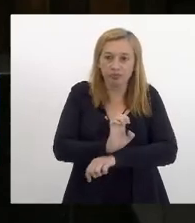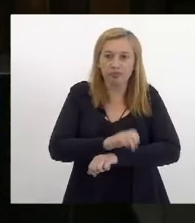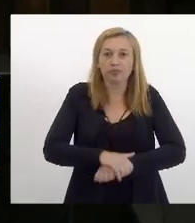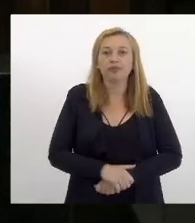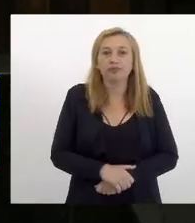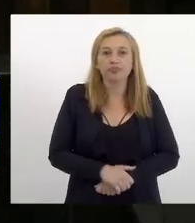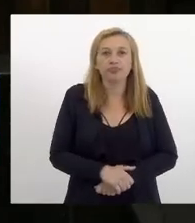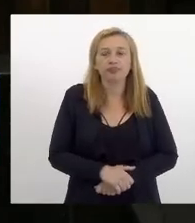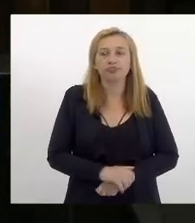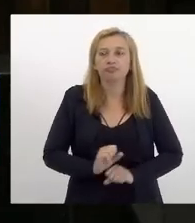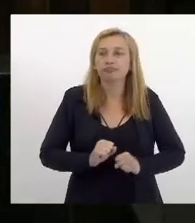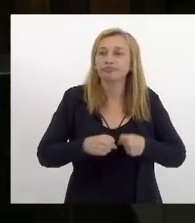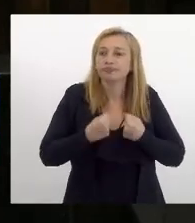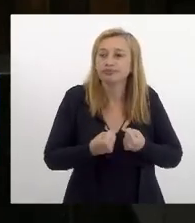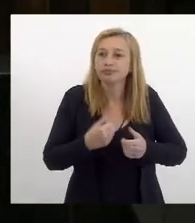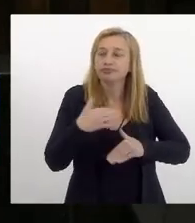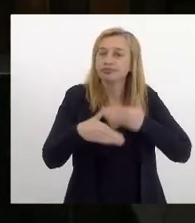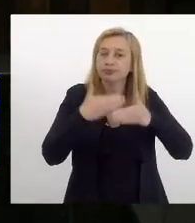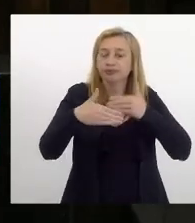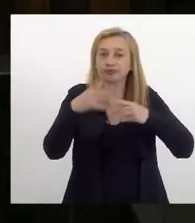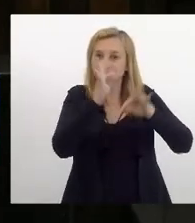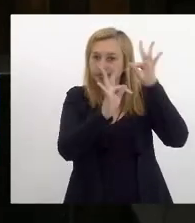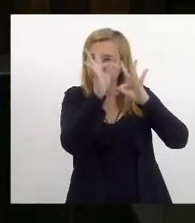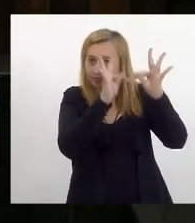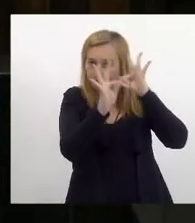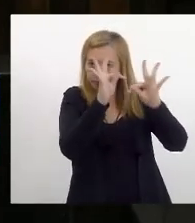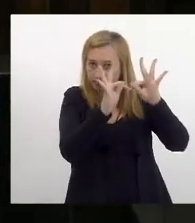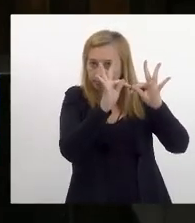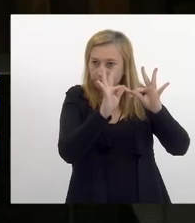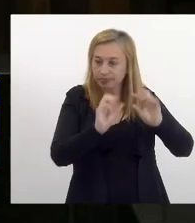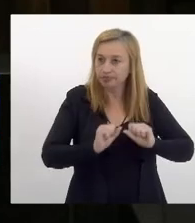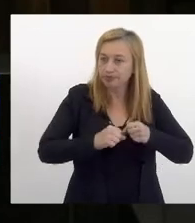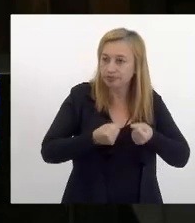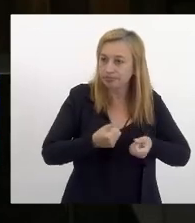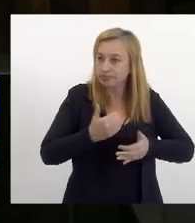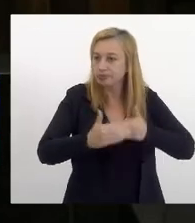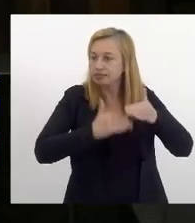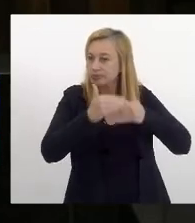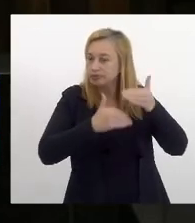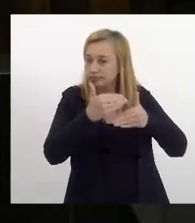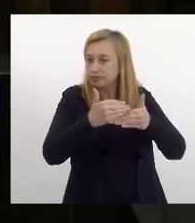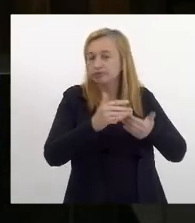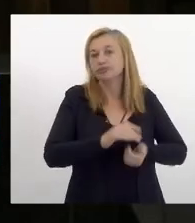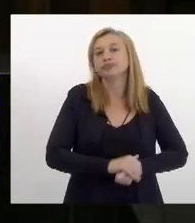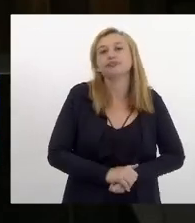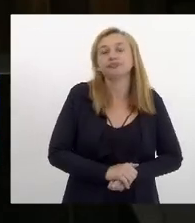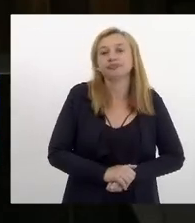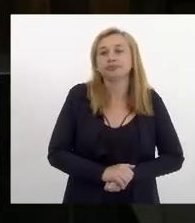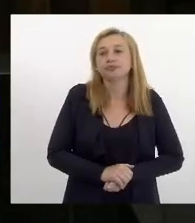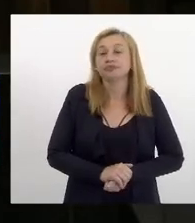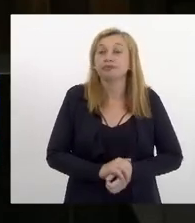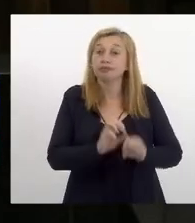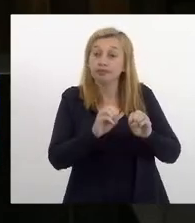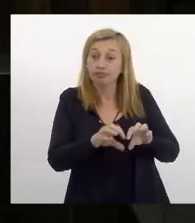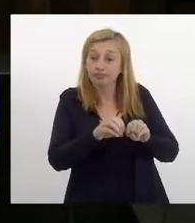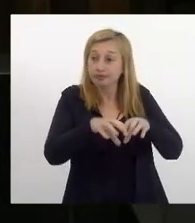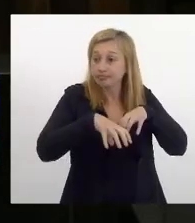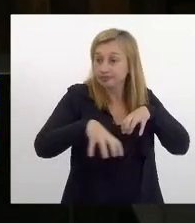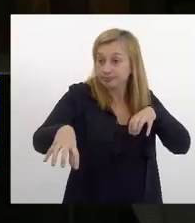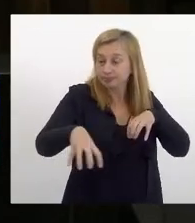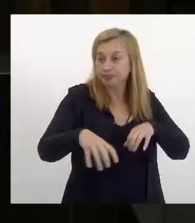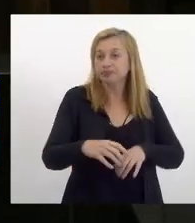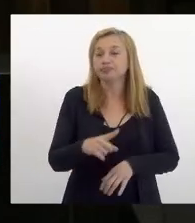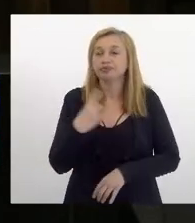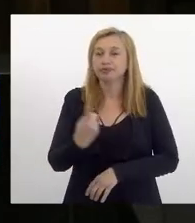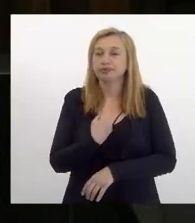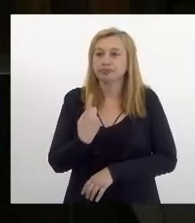que busca desenvolver tecnologias que busca desenvolver um know-how de educação à distância no nosso